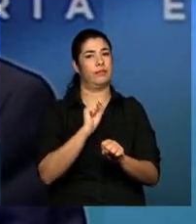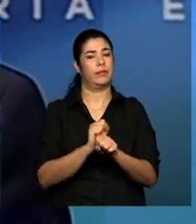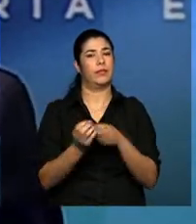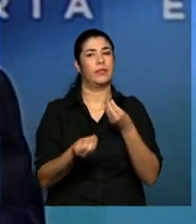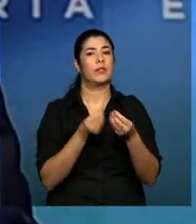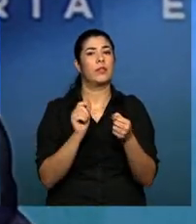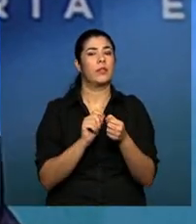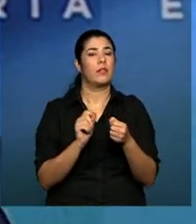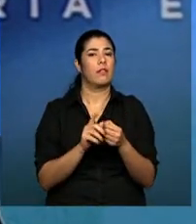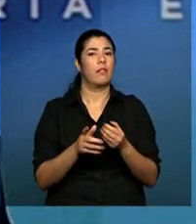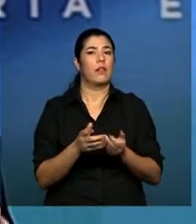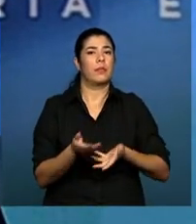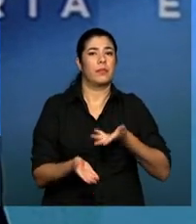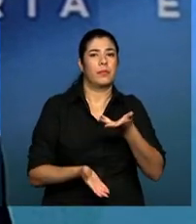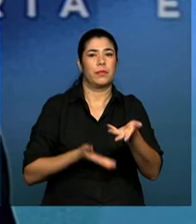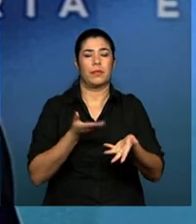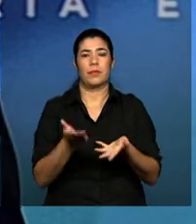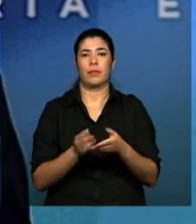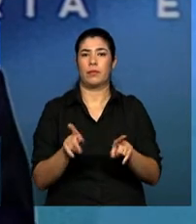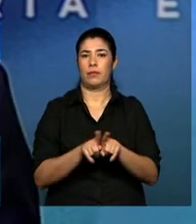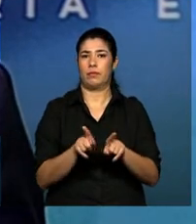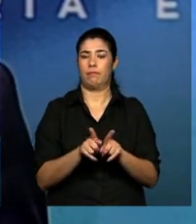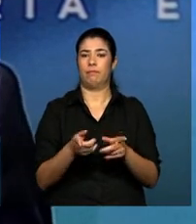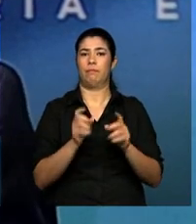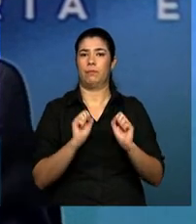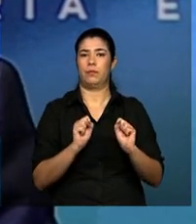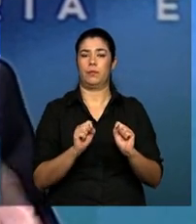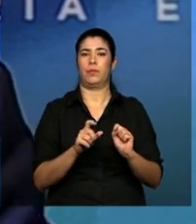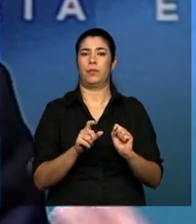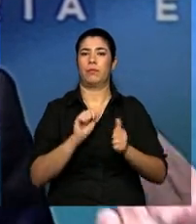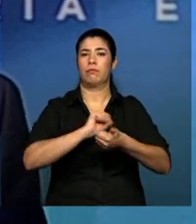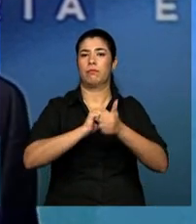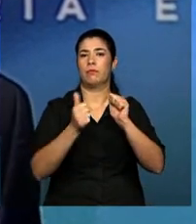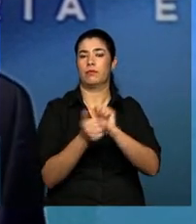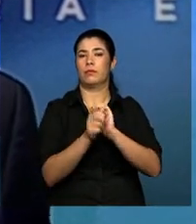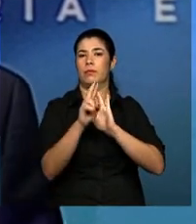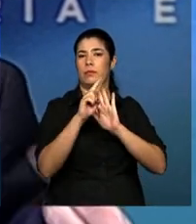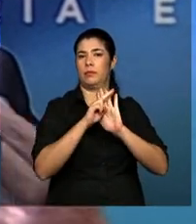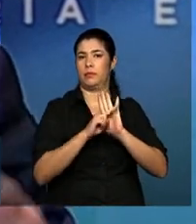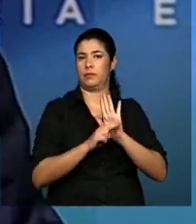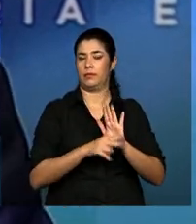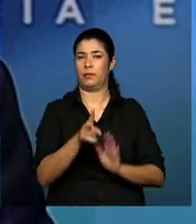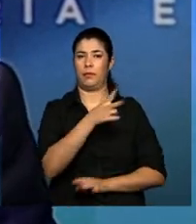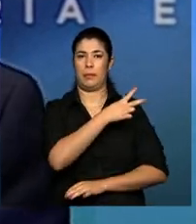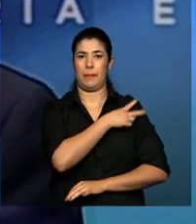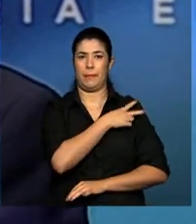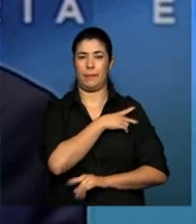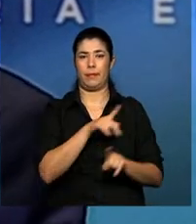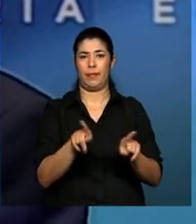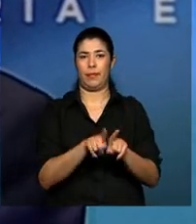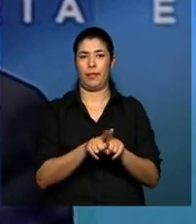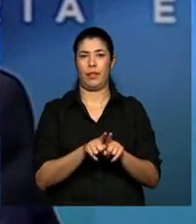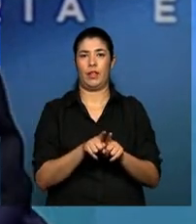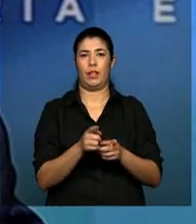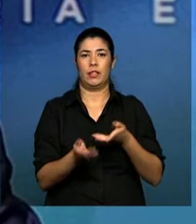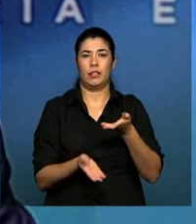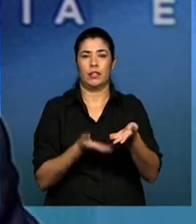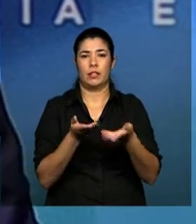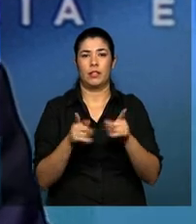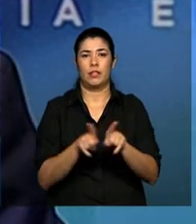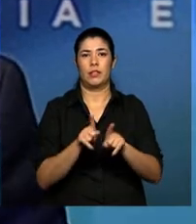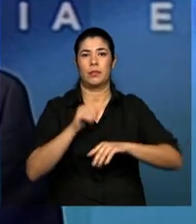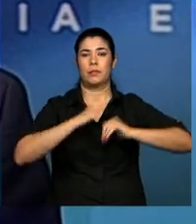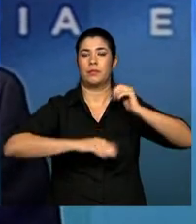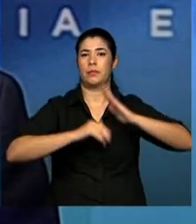habilitação desses serviços para que eles possam se adequar às normas técnicas, fazer a capacitação dos seus profissionais e